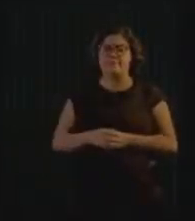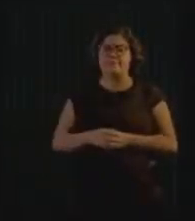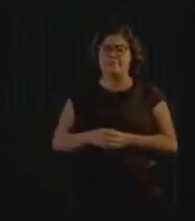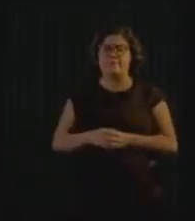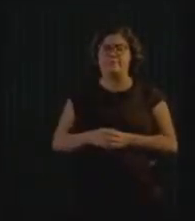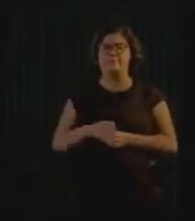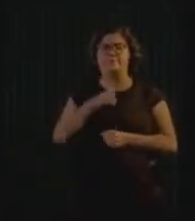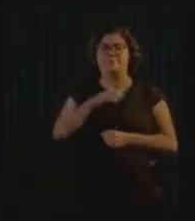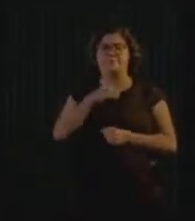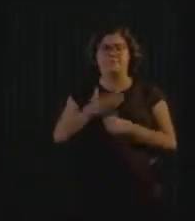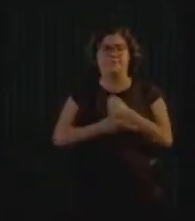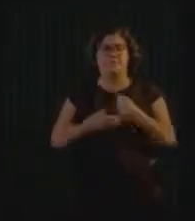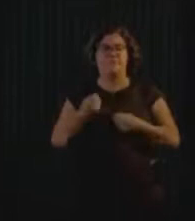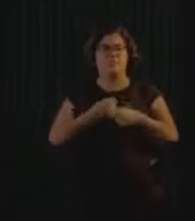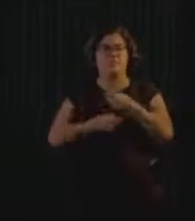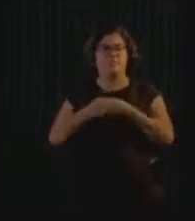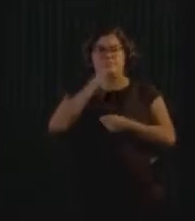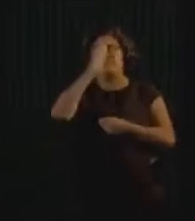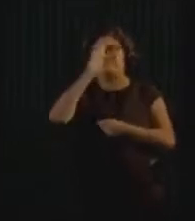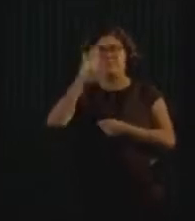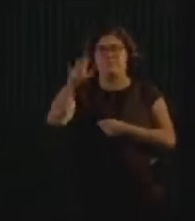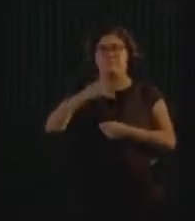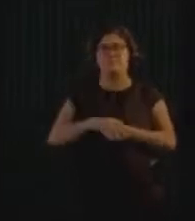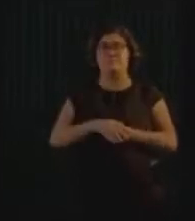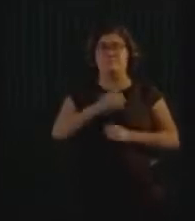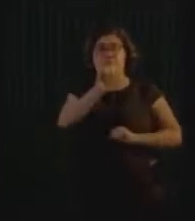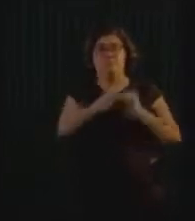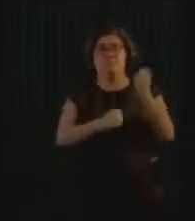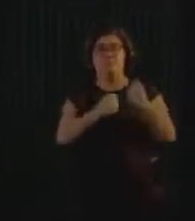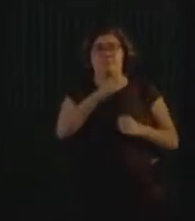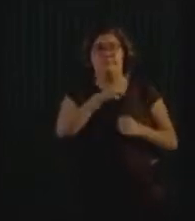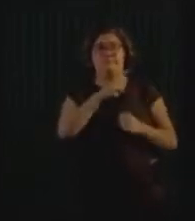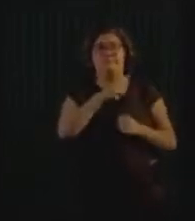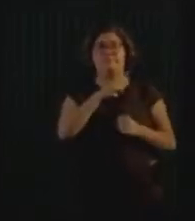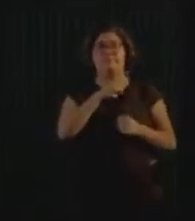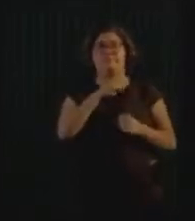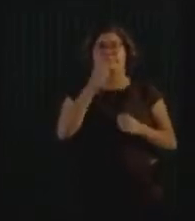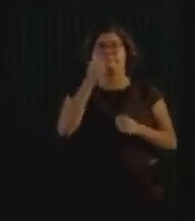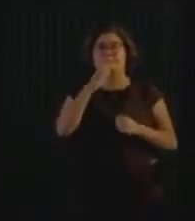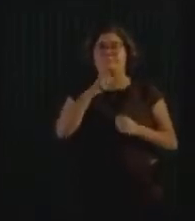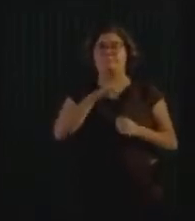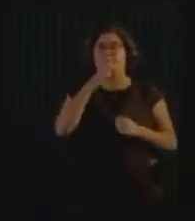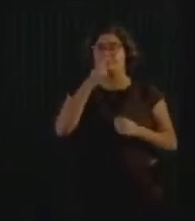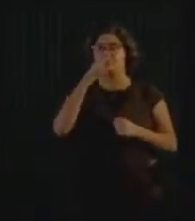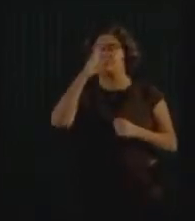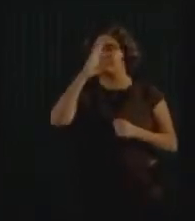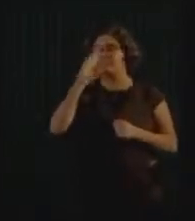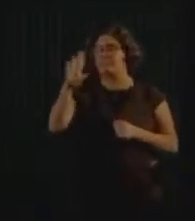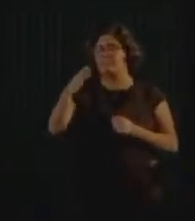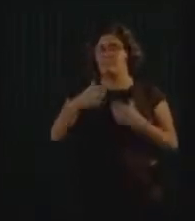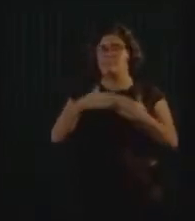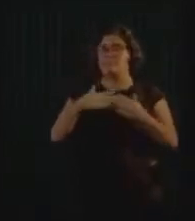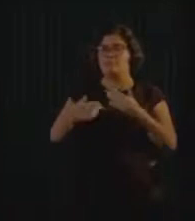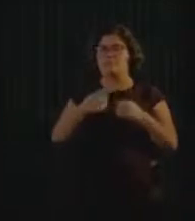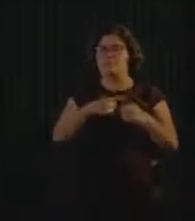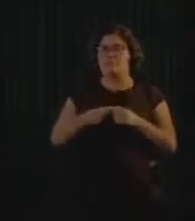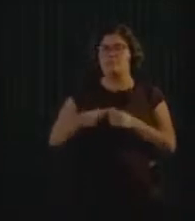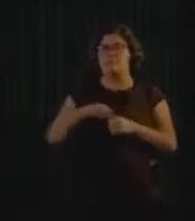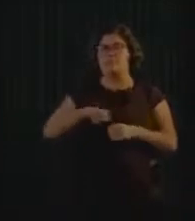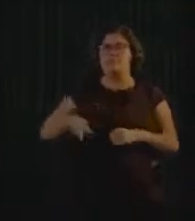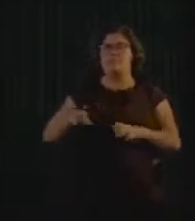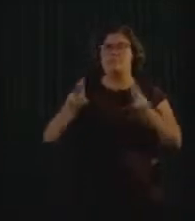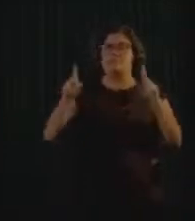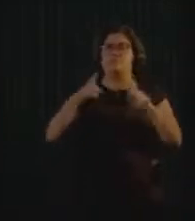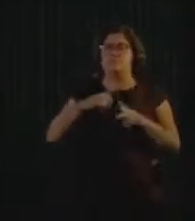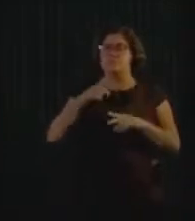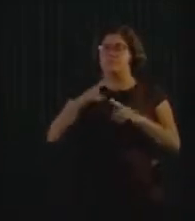base da sua economia é fundamental. E chamar a indústria para discutir logística reversa, eu acho que é fundamental para qualquer cidade e não